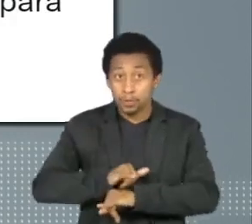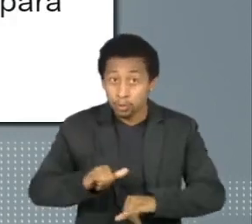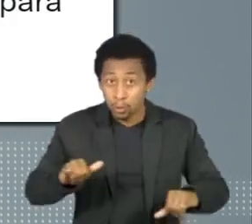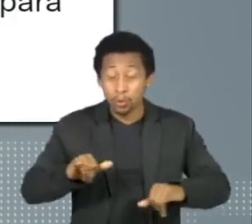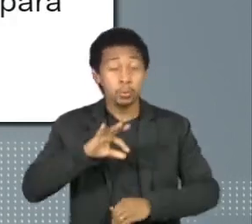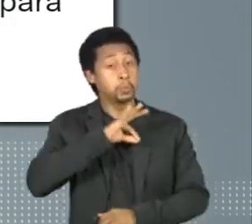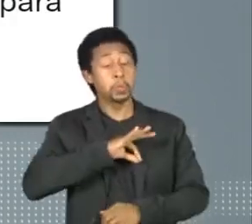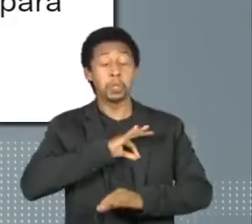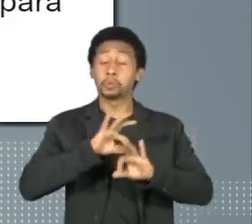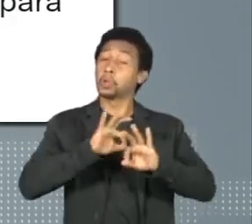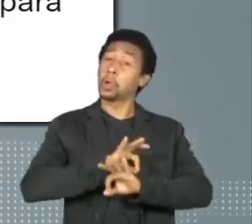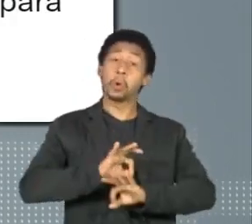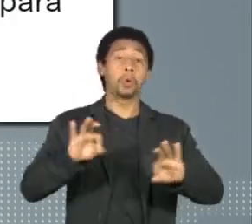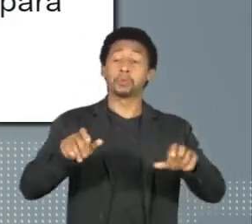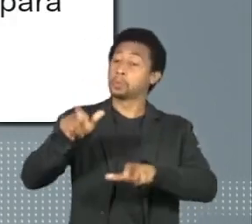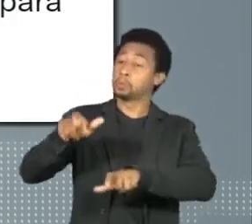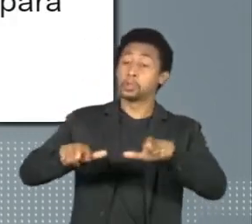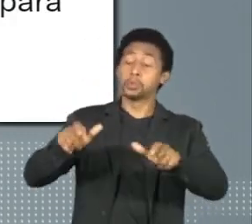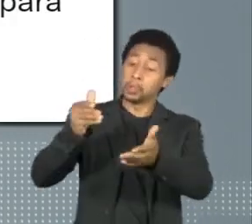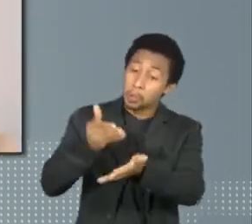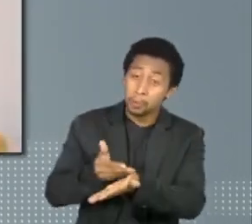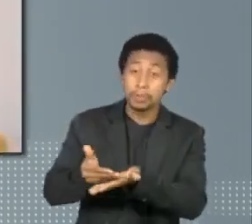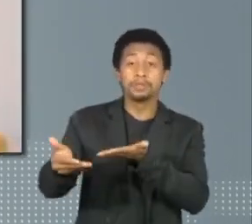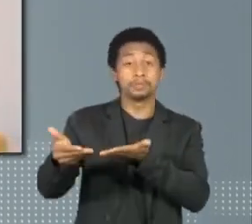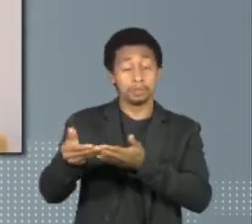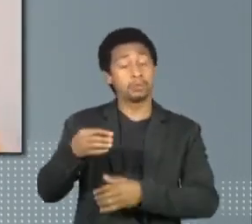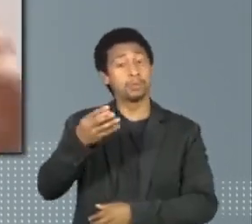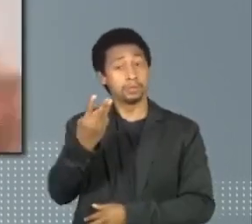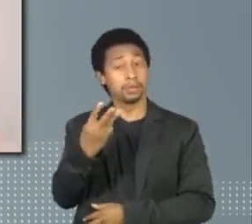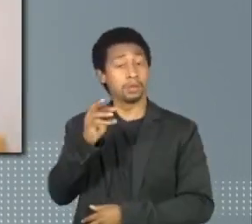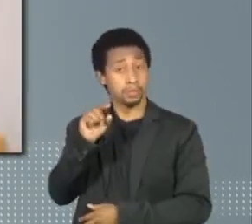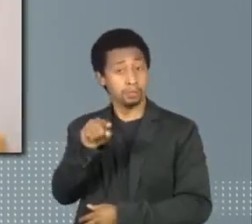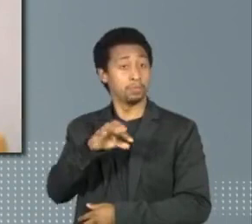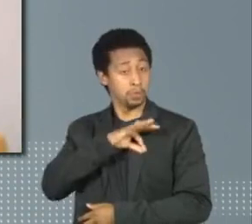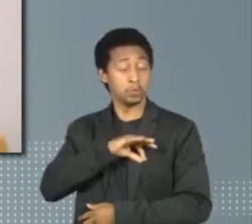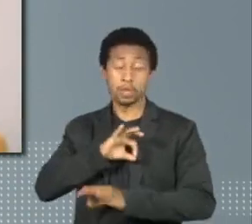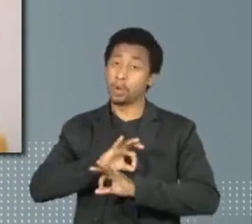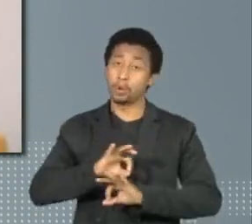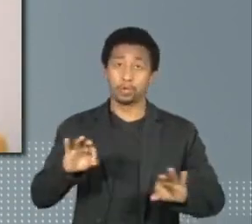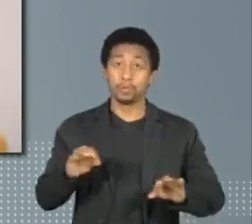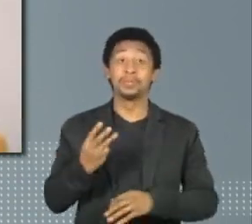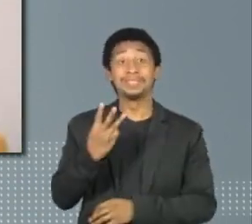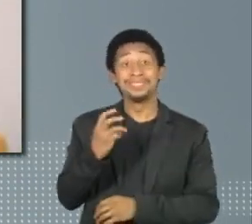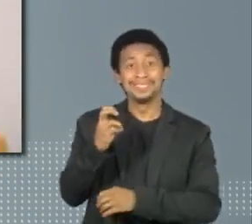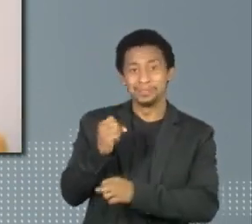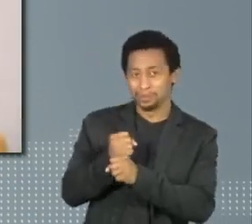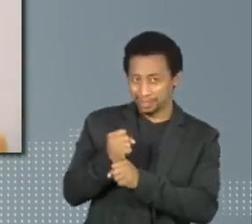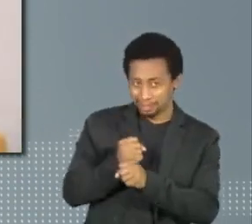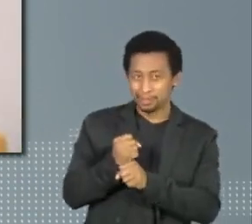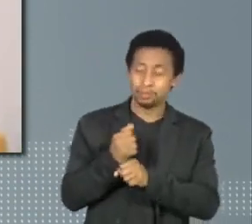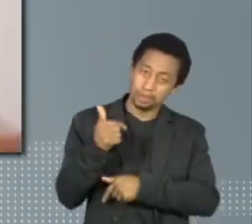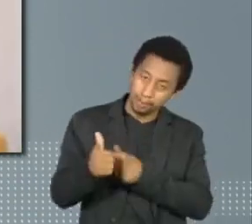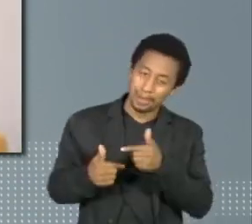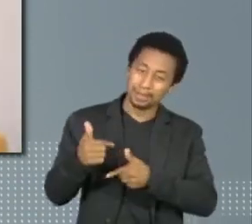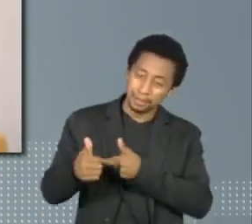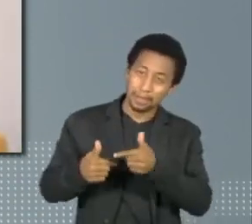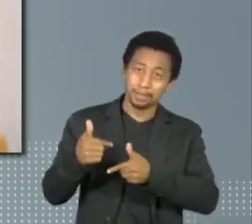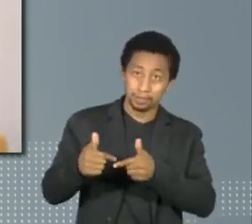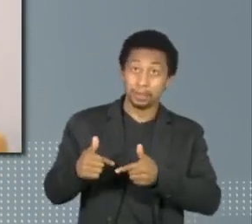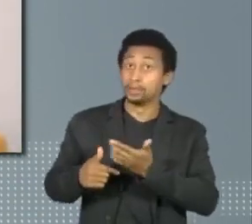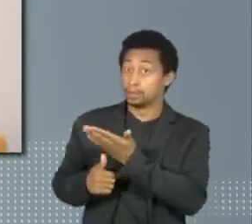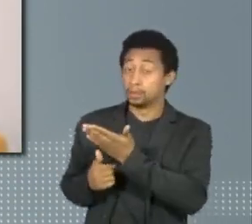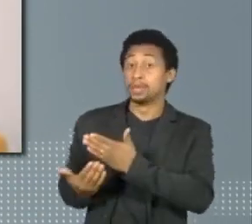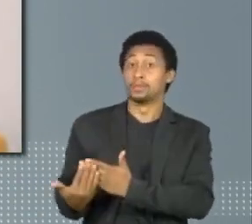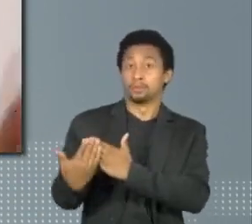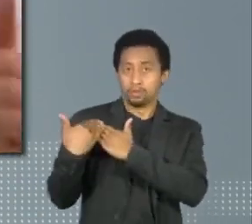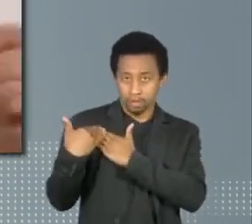excelente para quem estiver no início de carreira. Com 35 anos no mercado, no entanto, este produtor cultural avalia que a